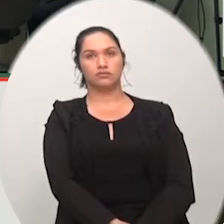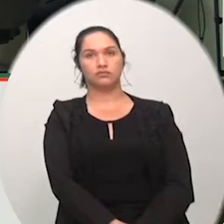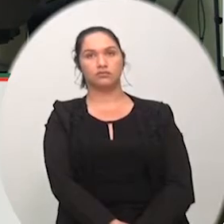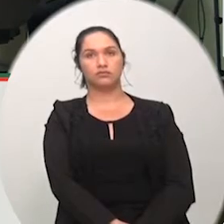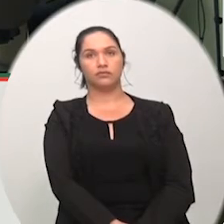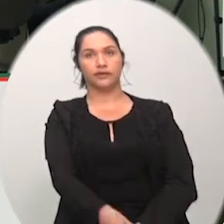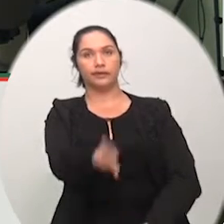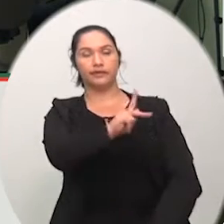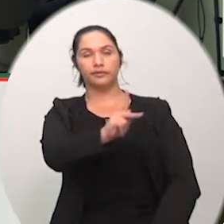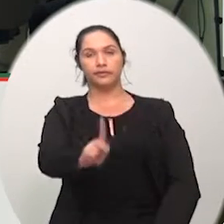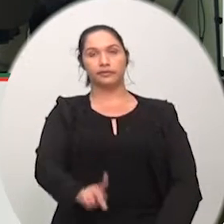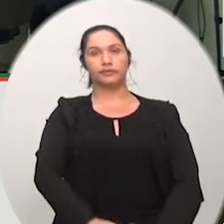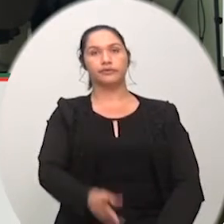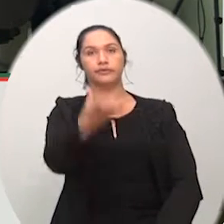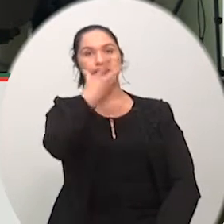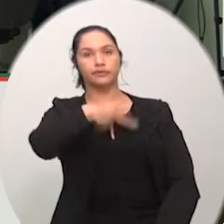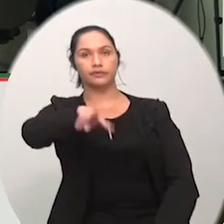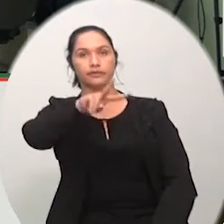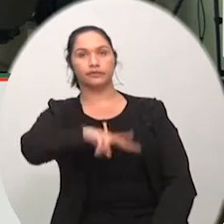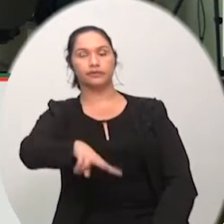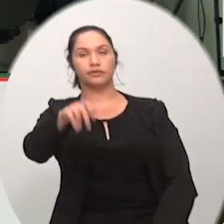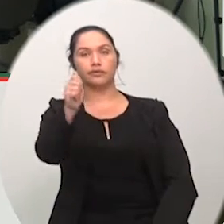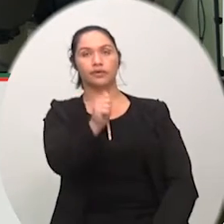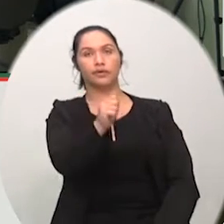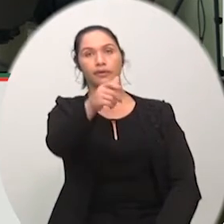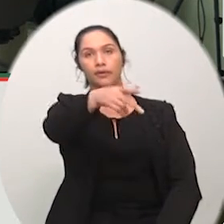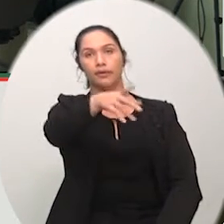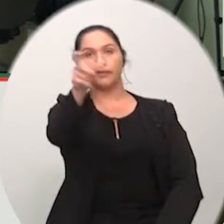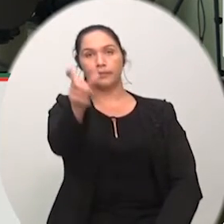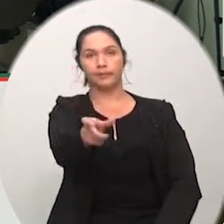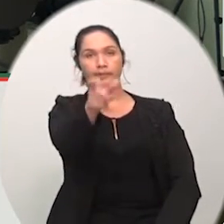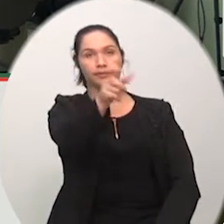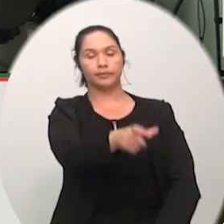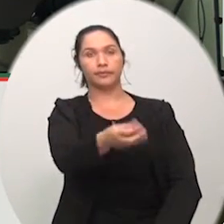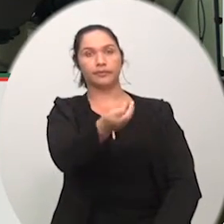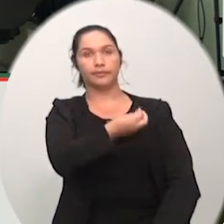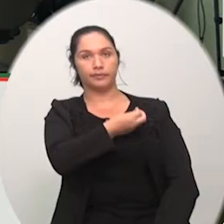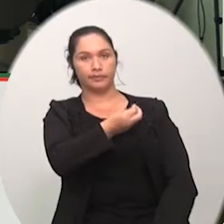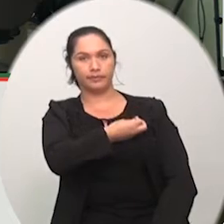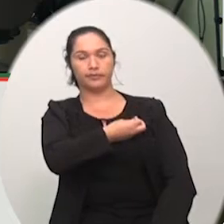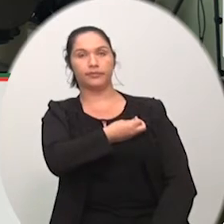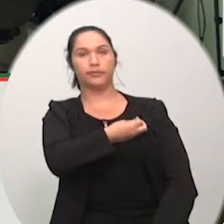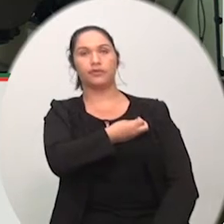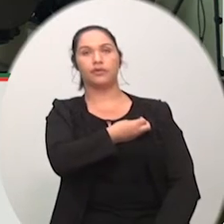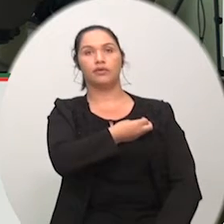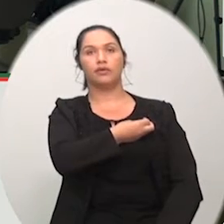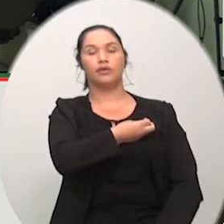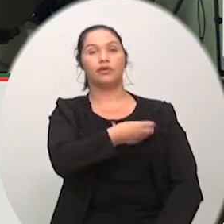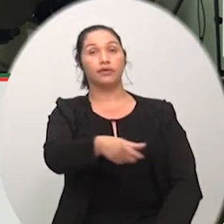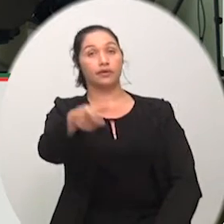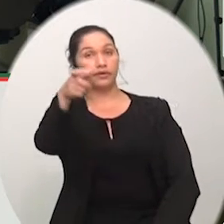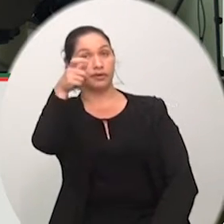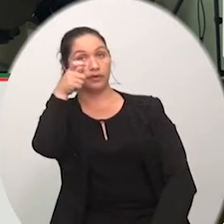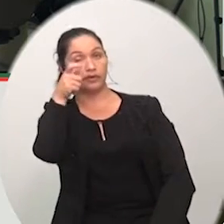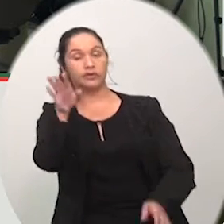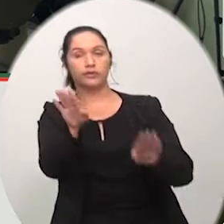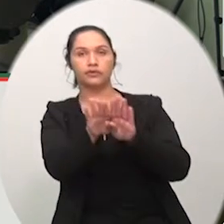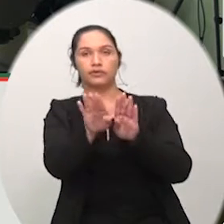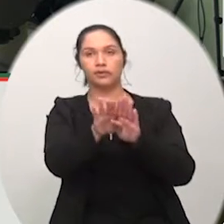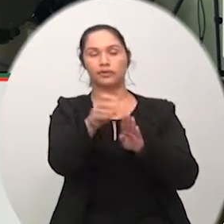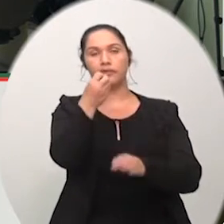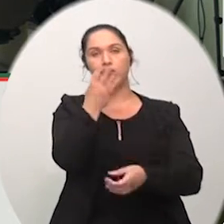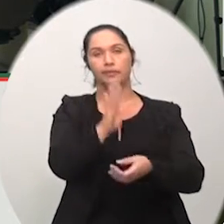senhor presidente senhores vereadores público boa noite primeiro agradecer a atenção dos colegas em